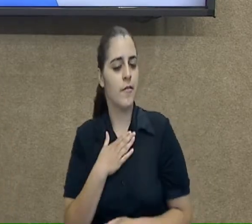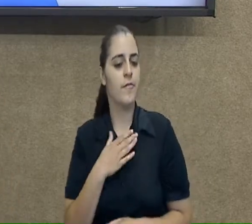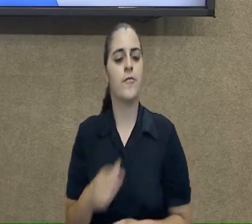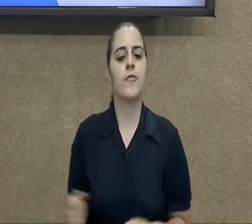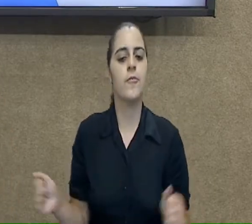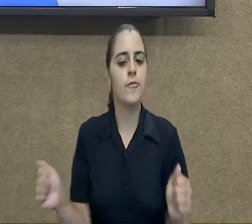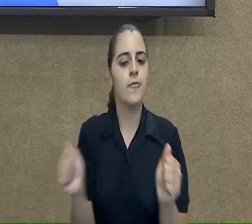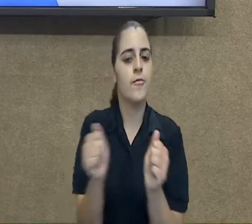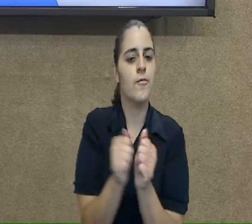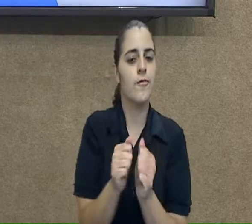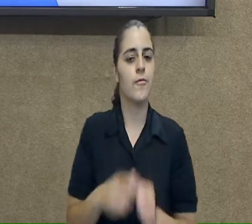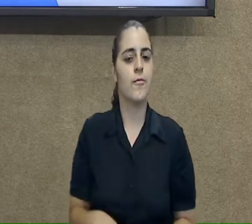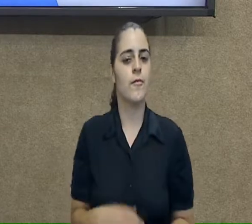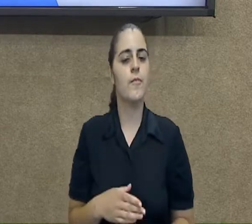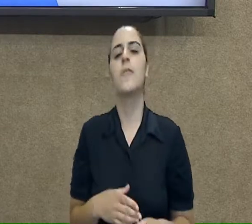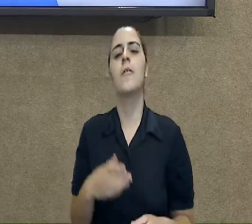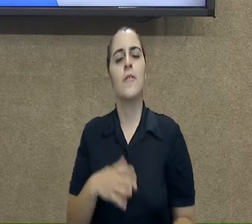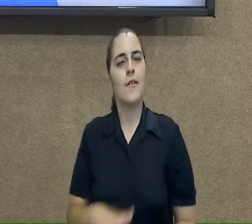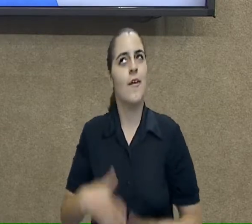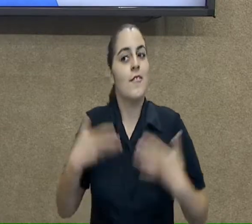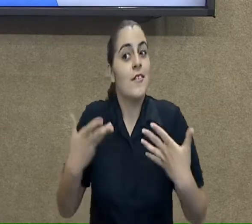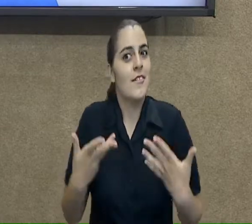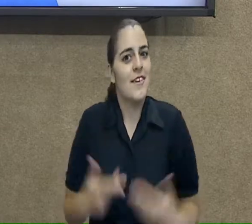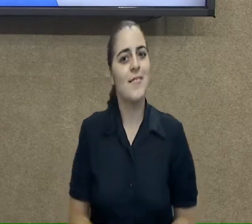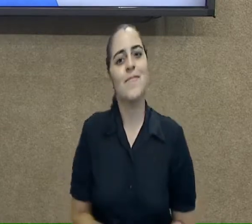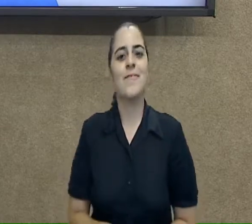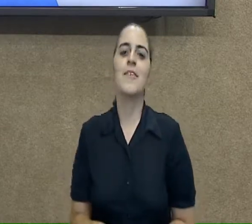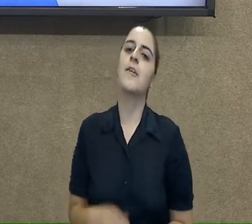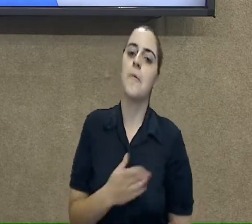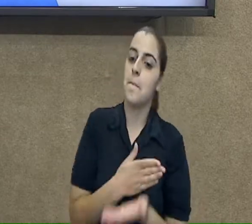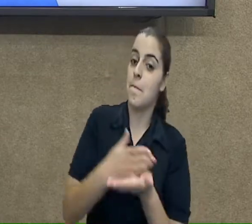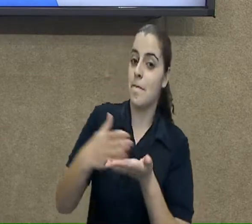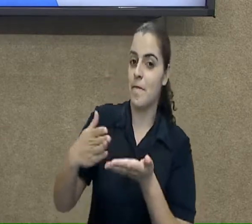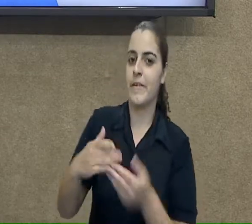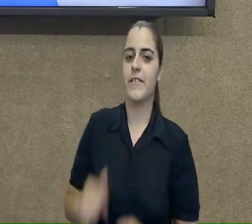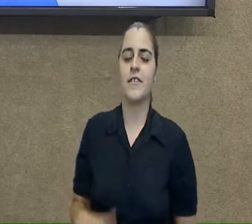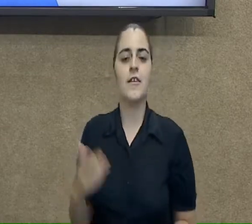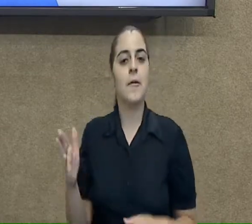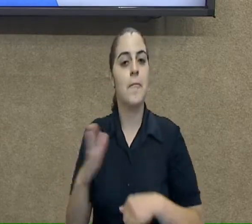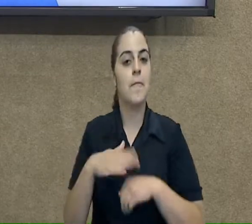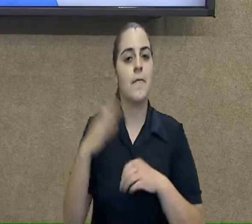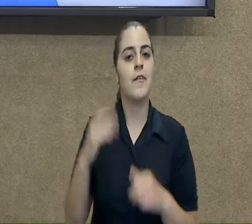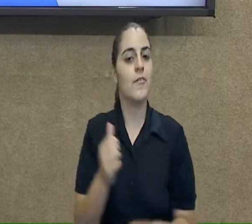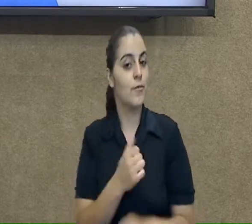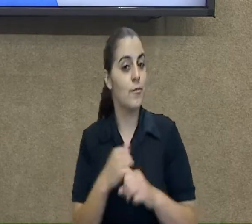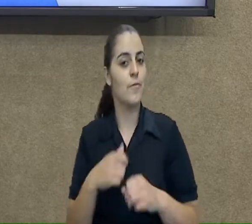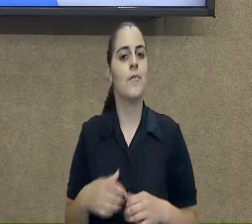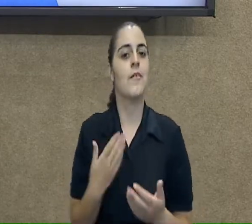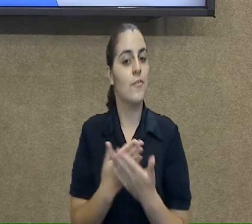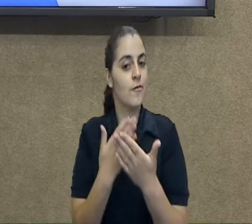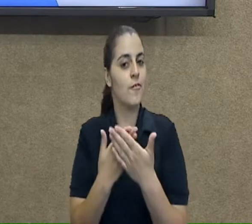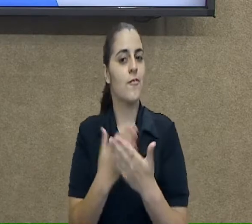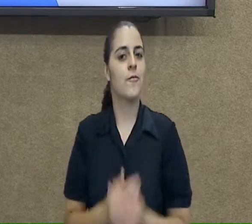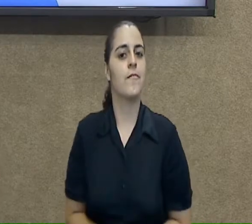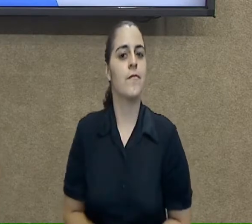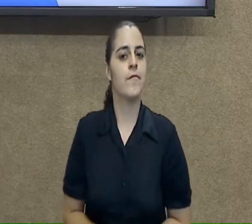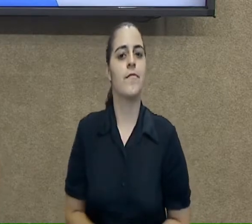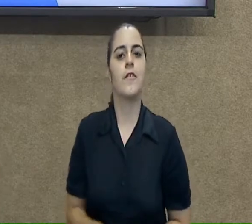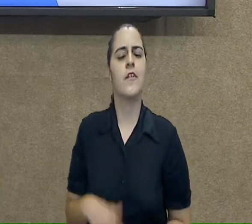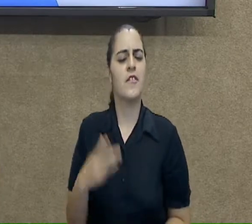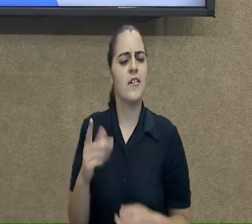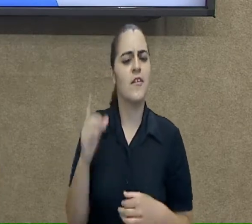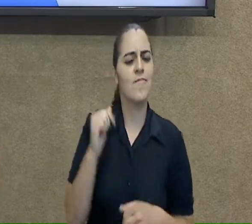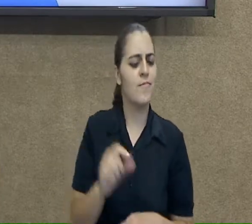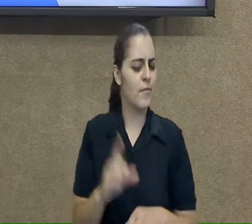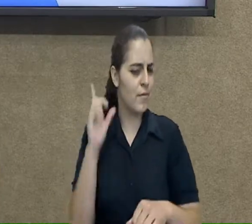estou chegando aqui com muita animação para começar mais um ano letivo. E sem mais